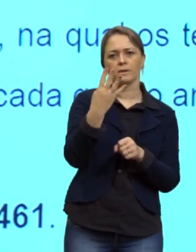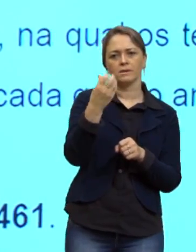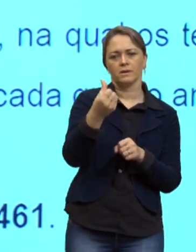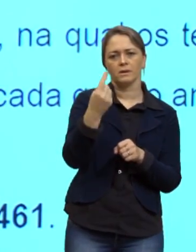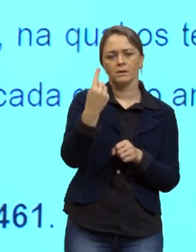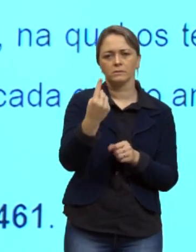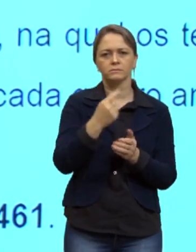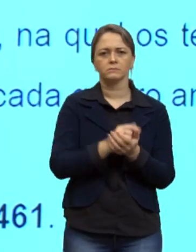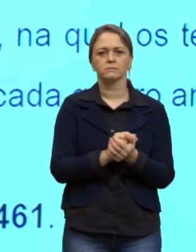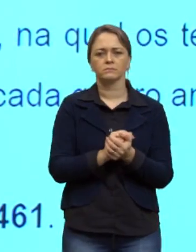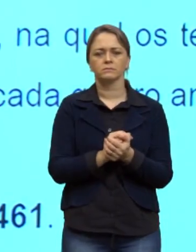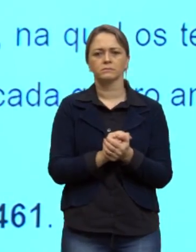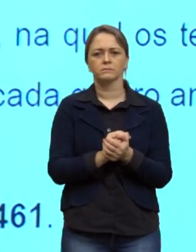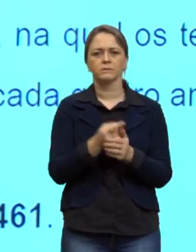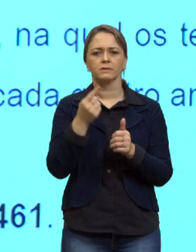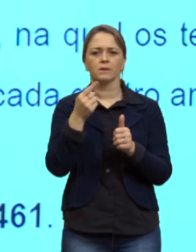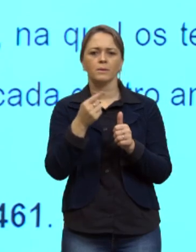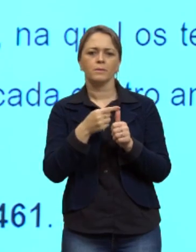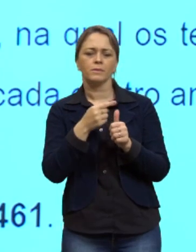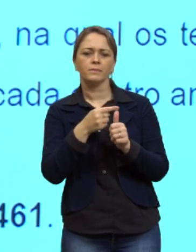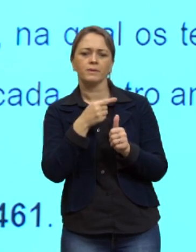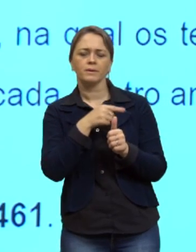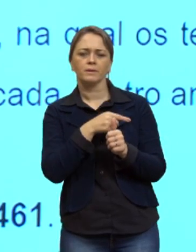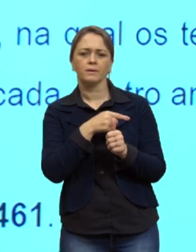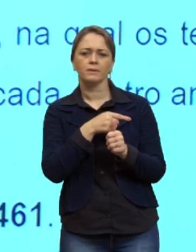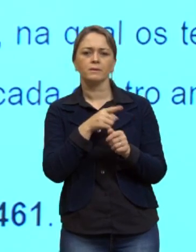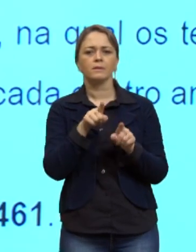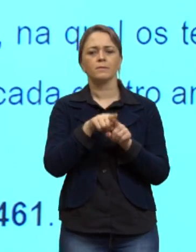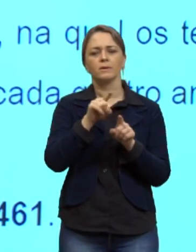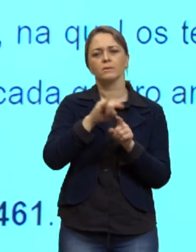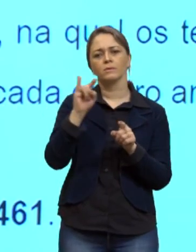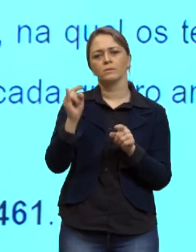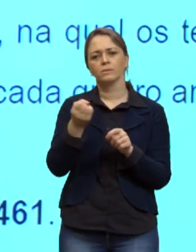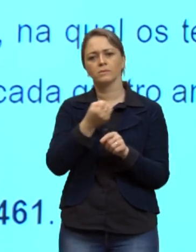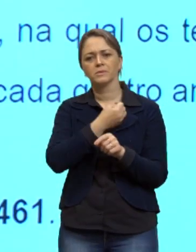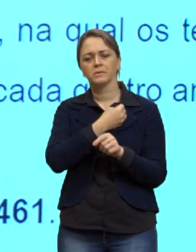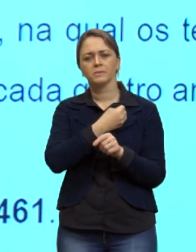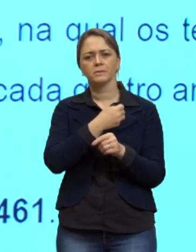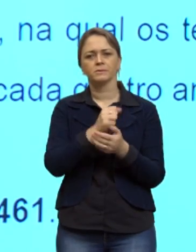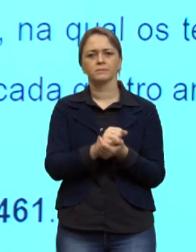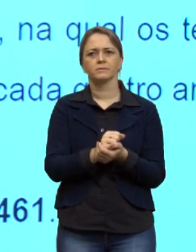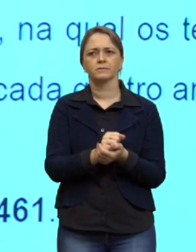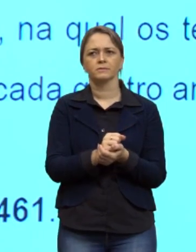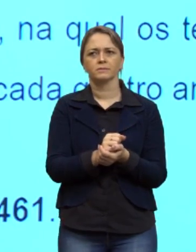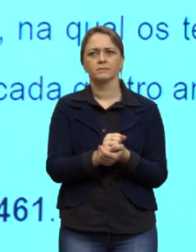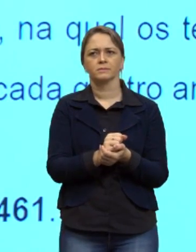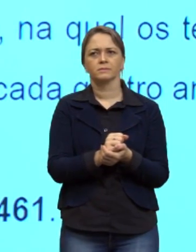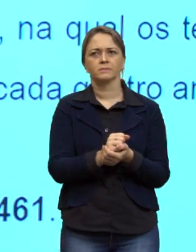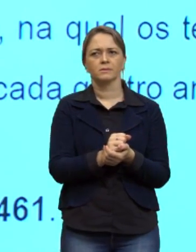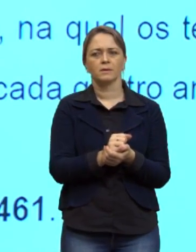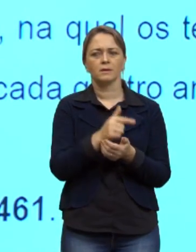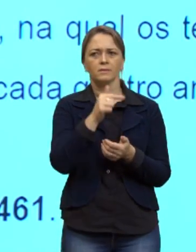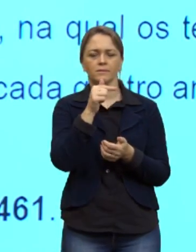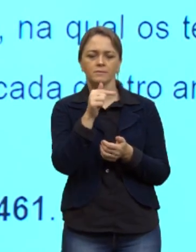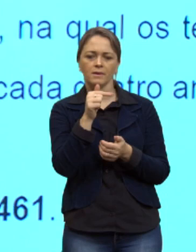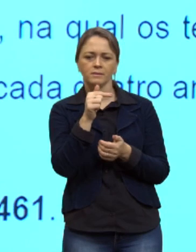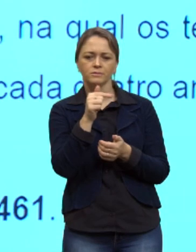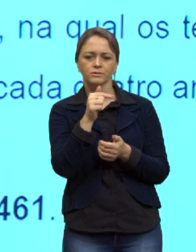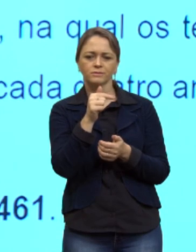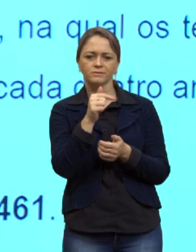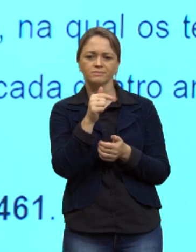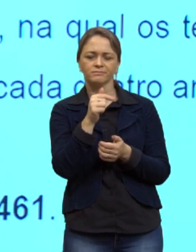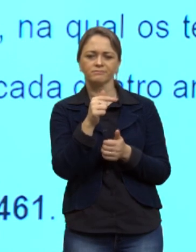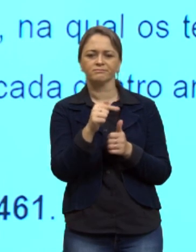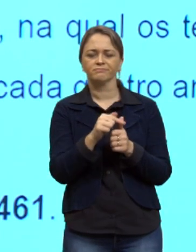então nós temos o primeiro e o último termo que no caso aqui é o sétimo termo da PA 1,